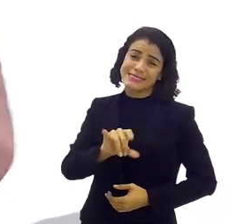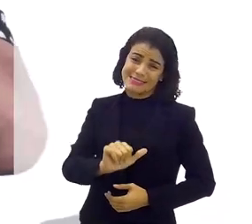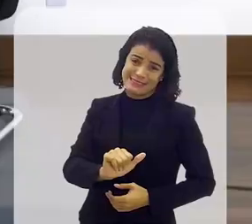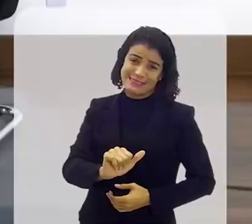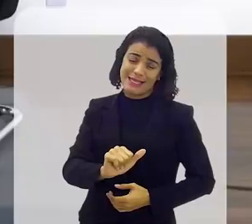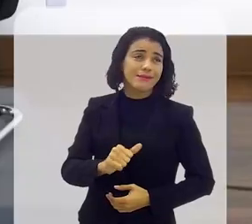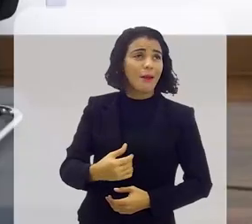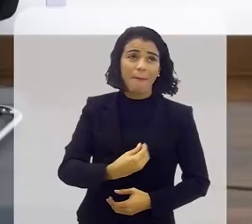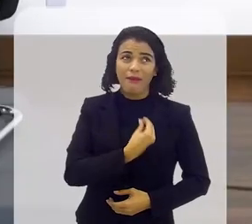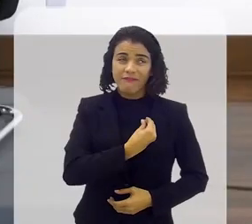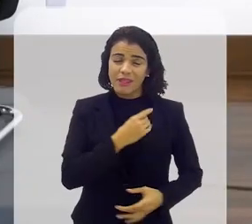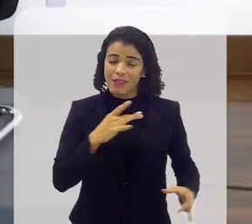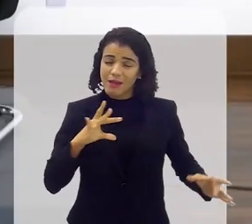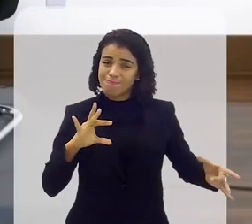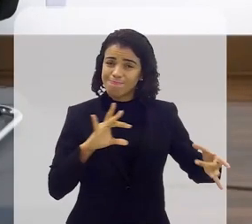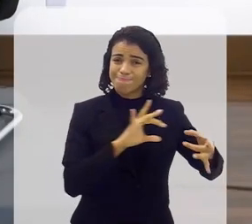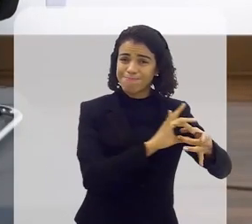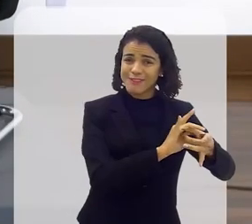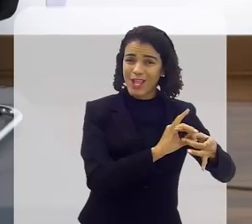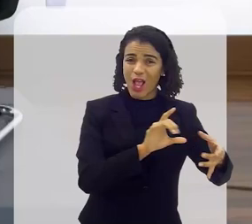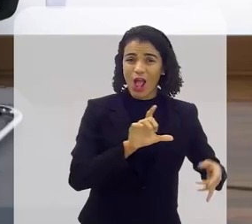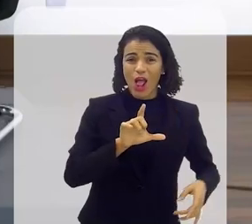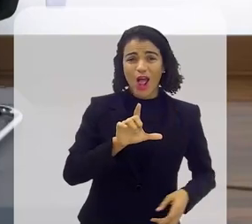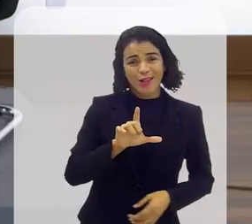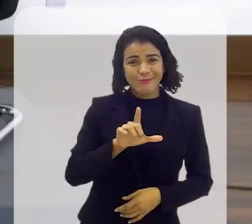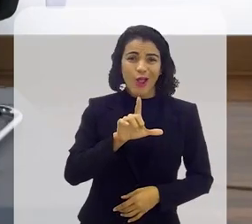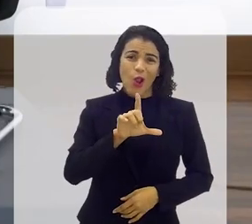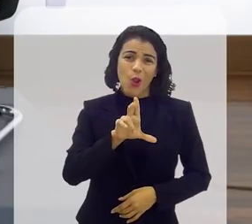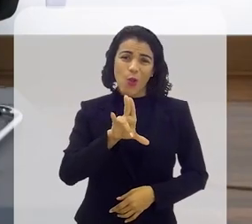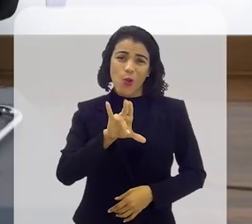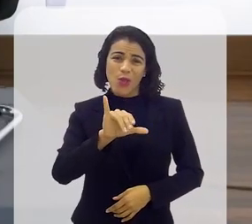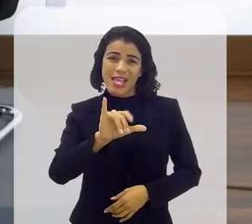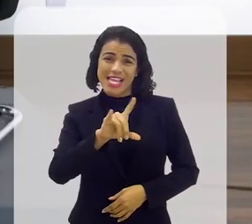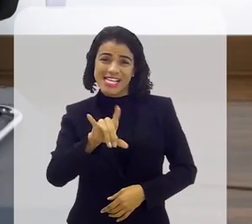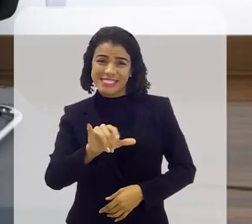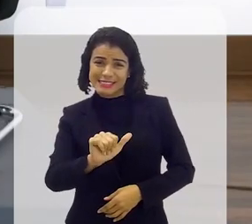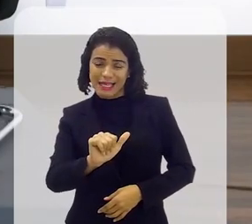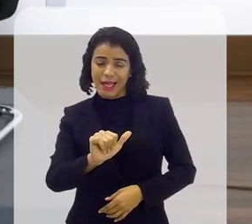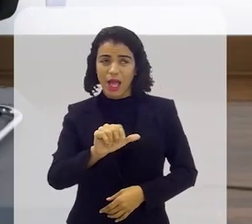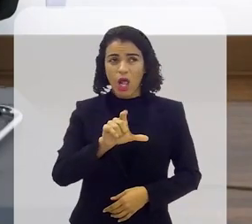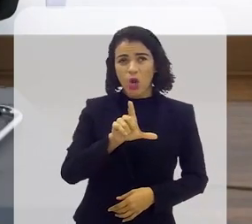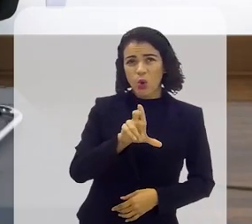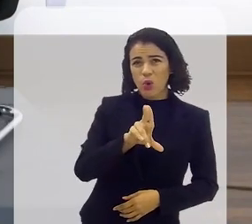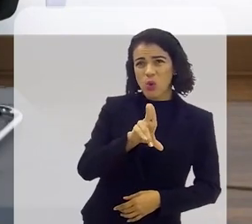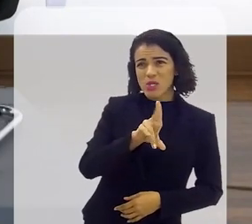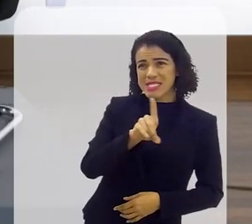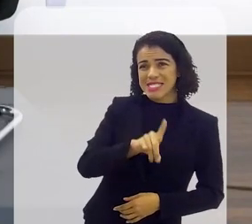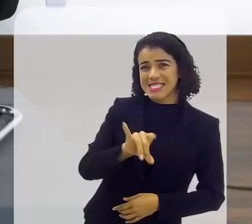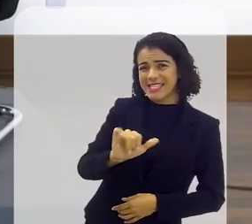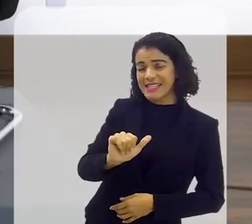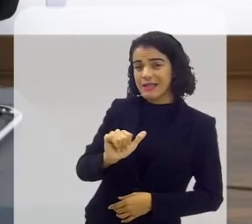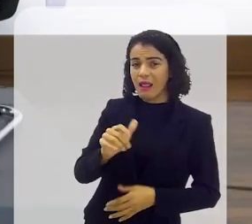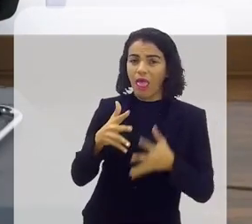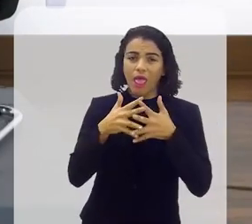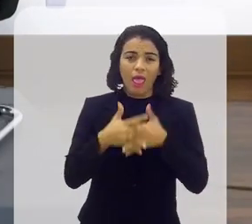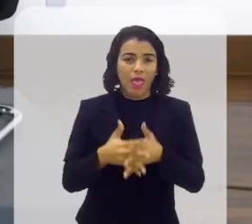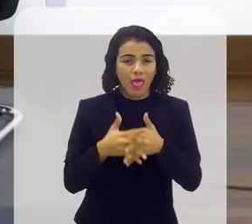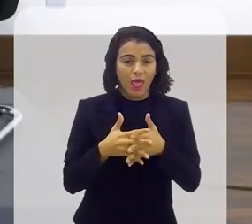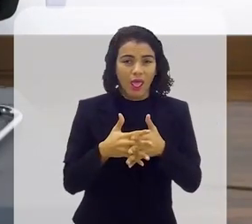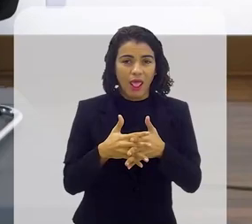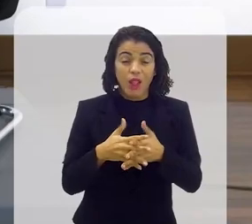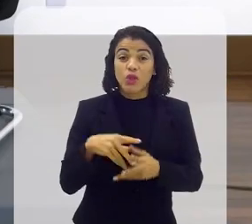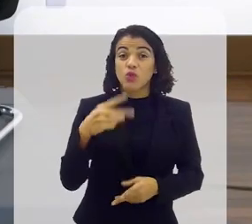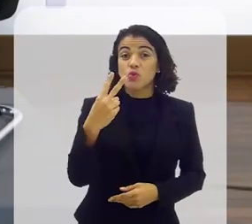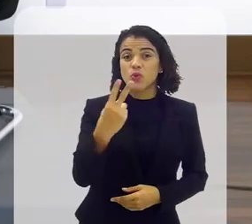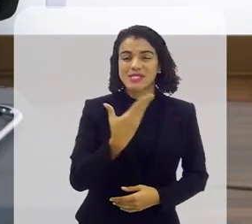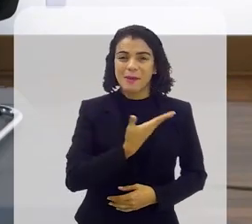então eu vivo entre essa margem de confundir Luzia com Luísa Pois eu tenho duas amigas